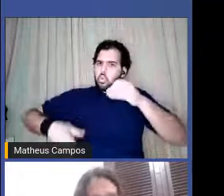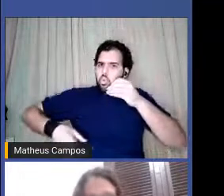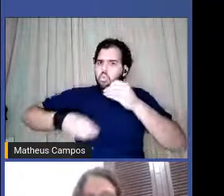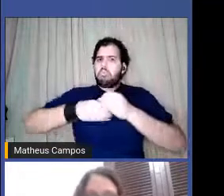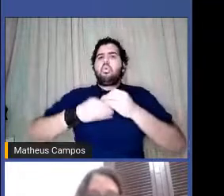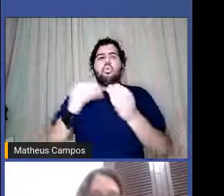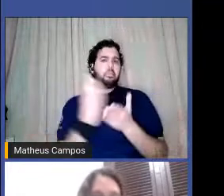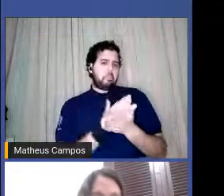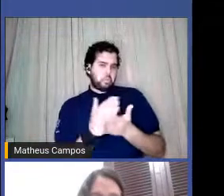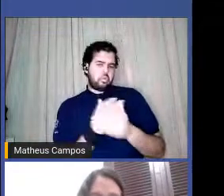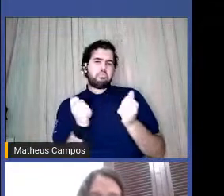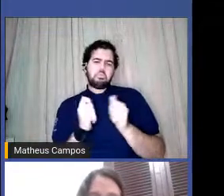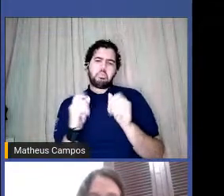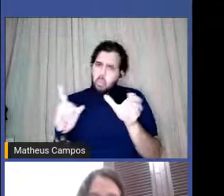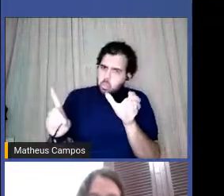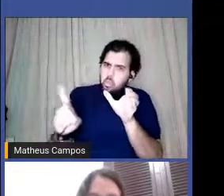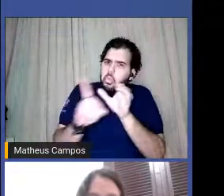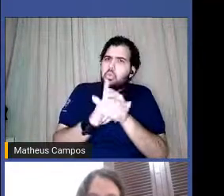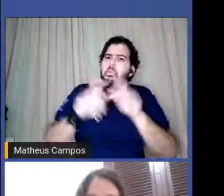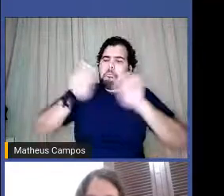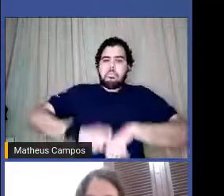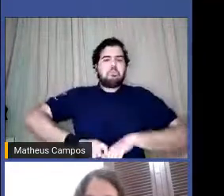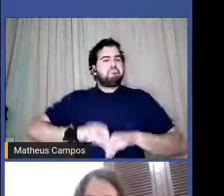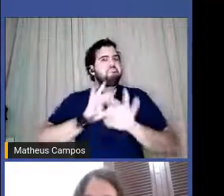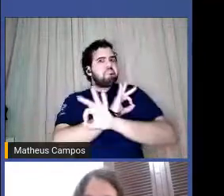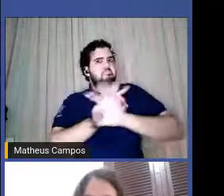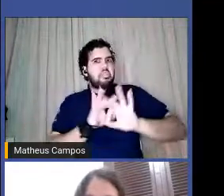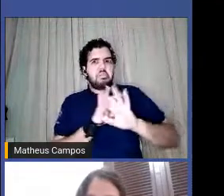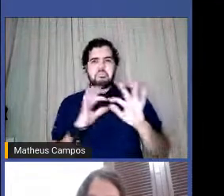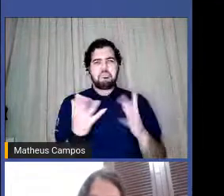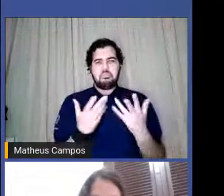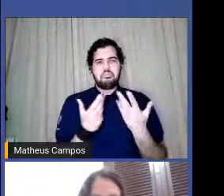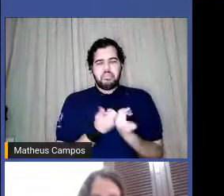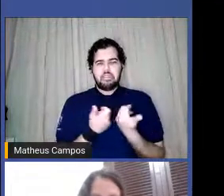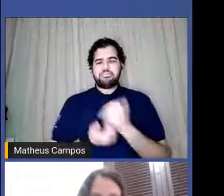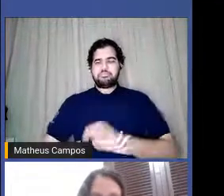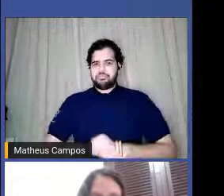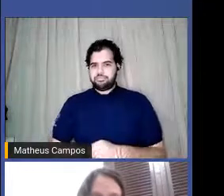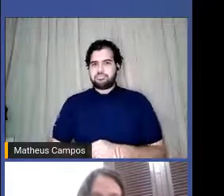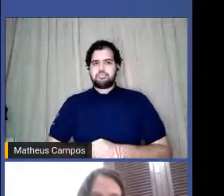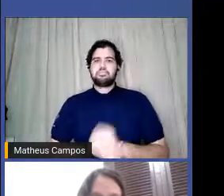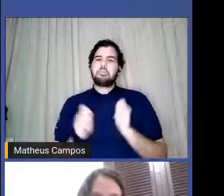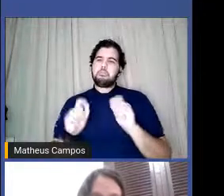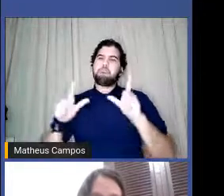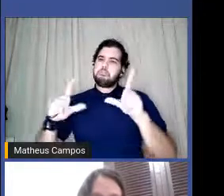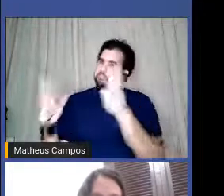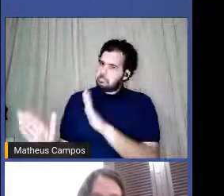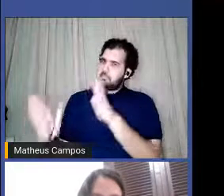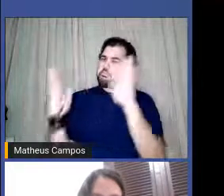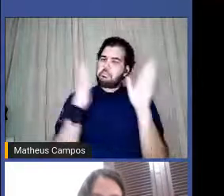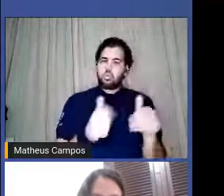chega lá que com certeza está maravilhoso Pode passar o slide